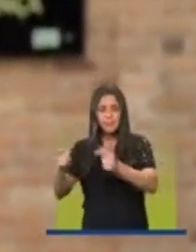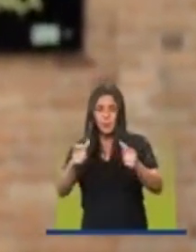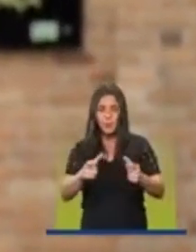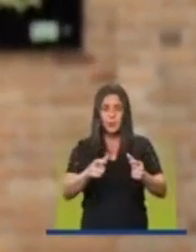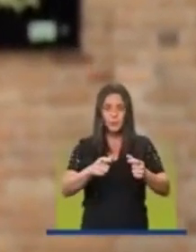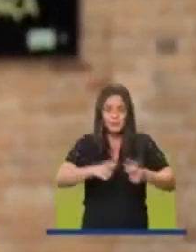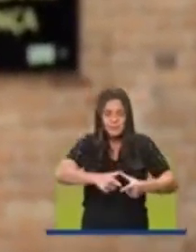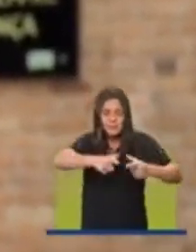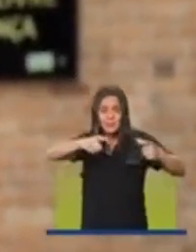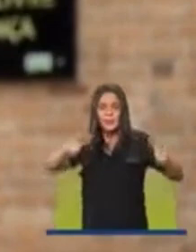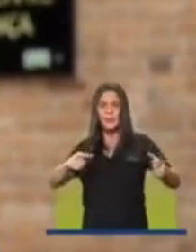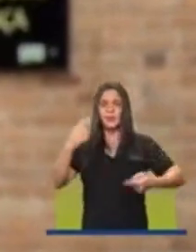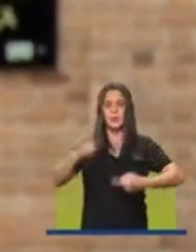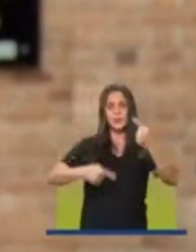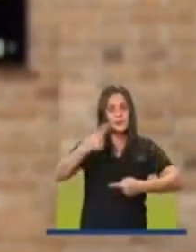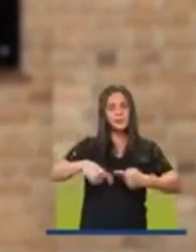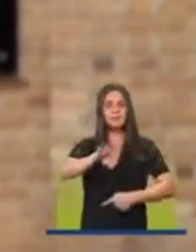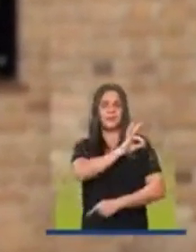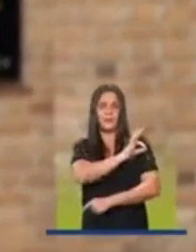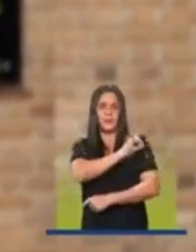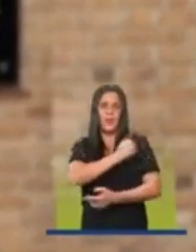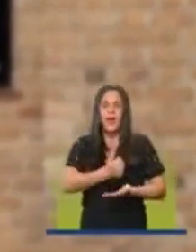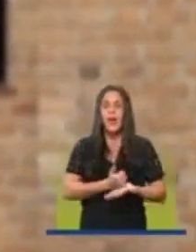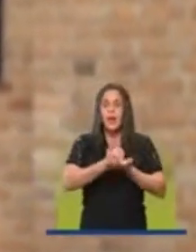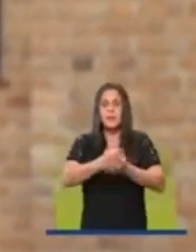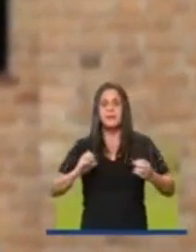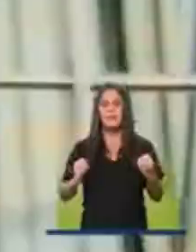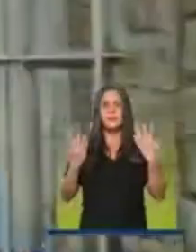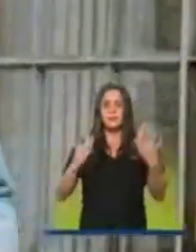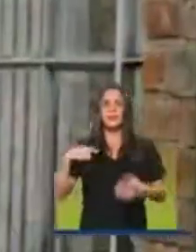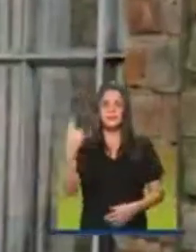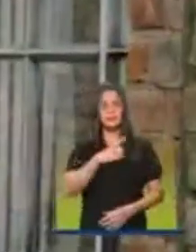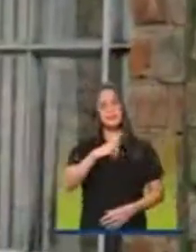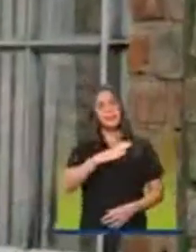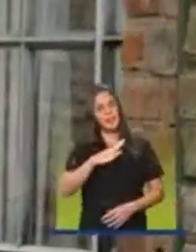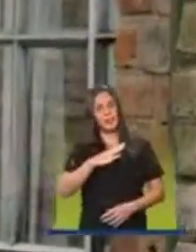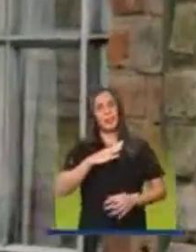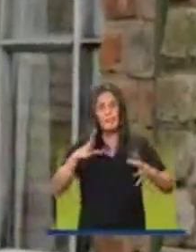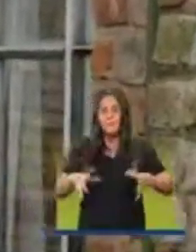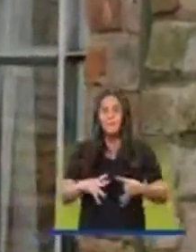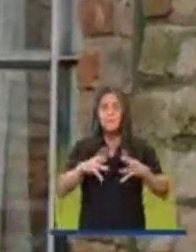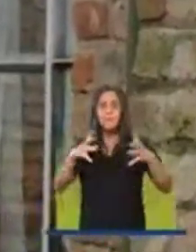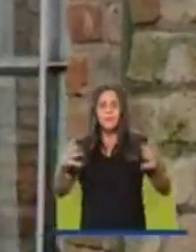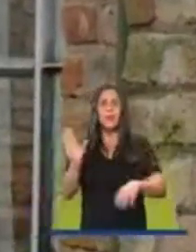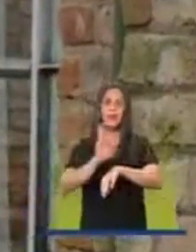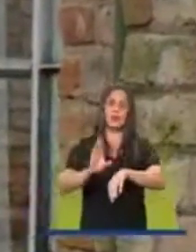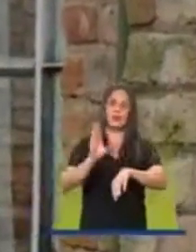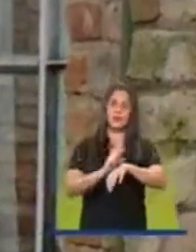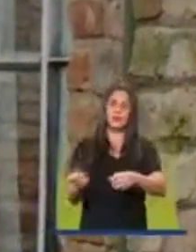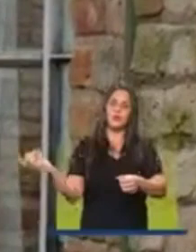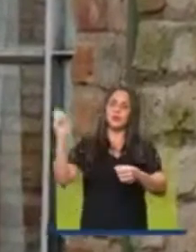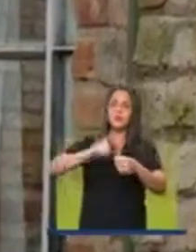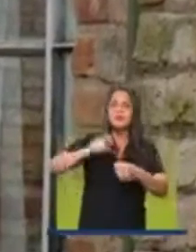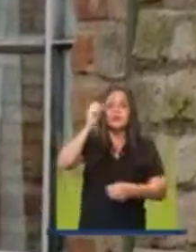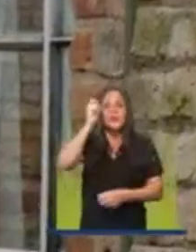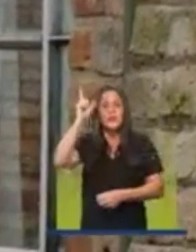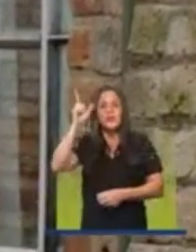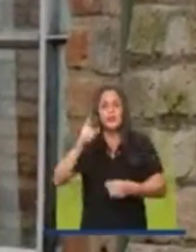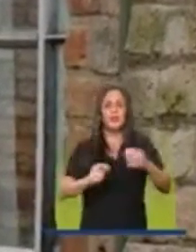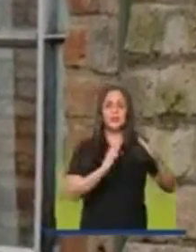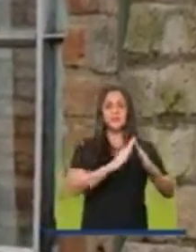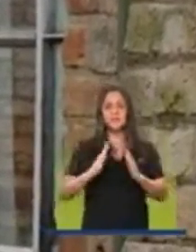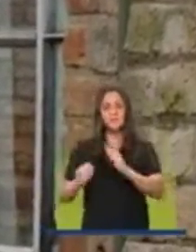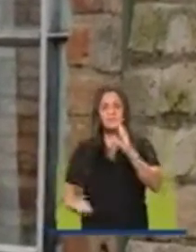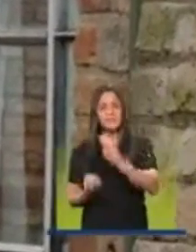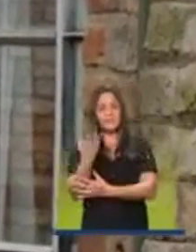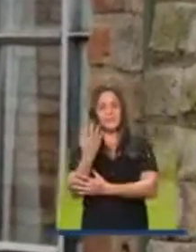públicas e apoiando os festivais da nossa cidade. Vamos ampliar os cursos voltados à área cultural nas vilas